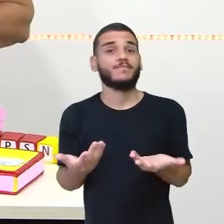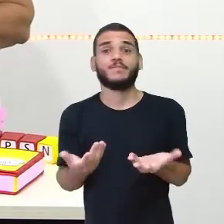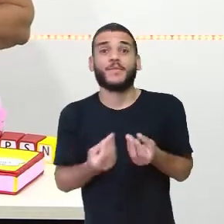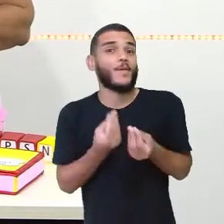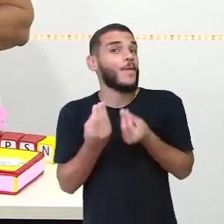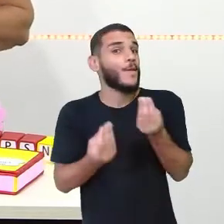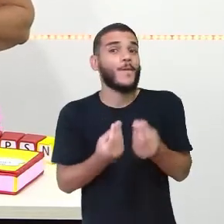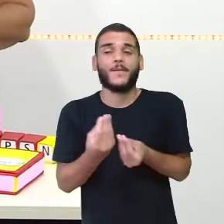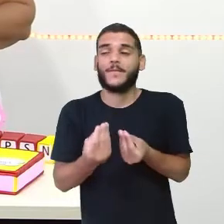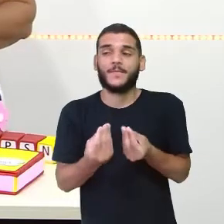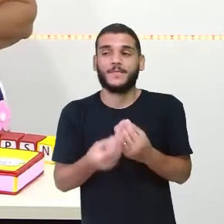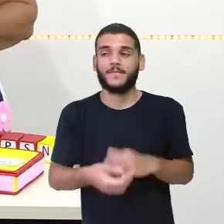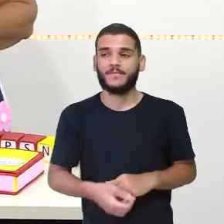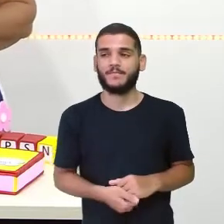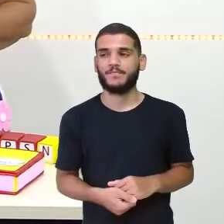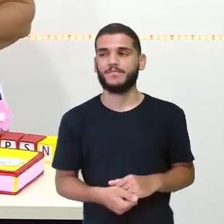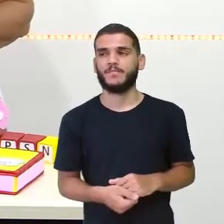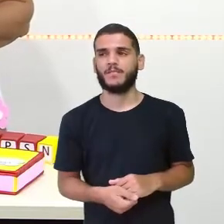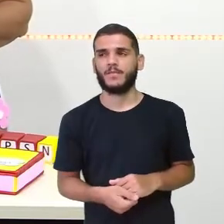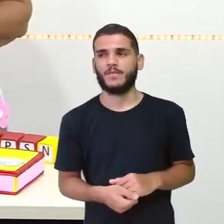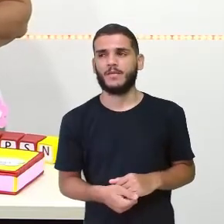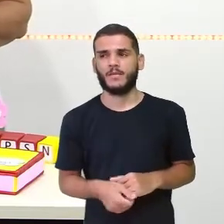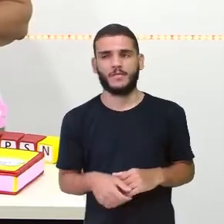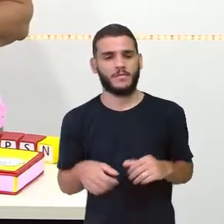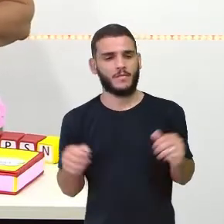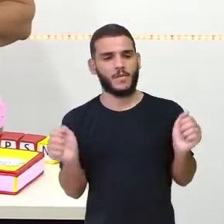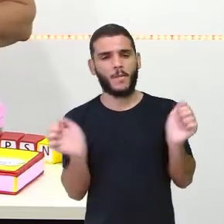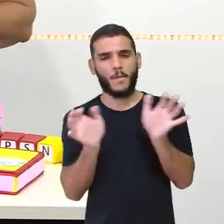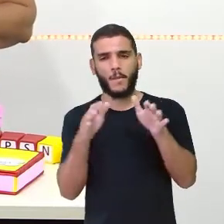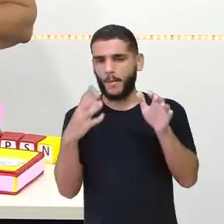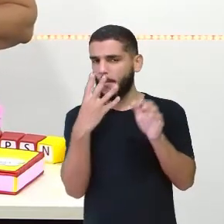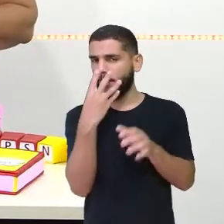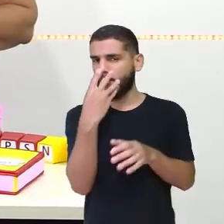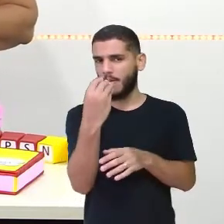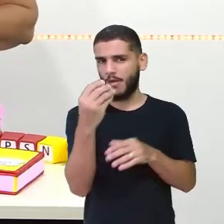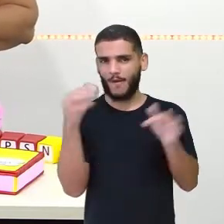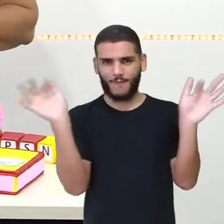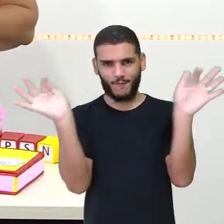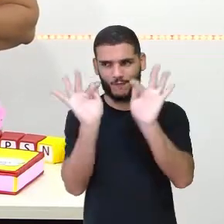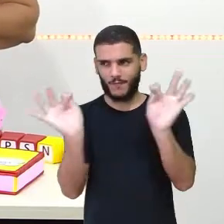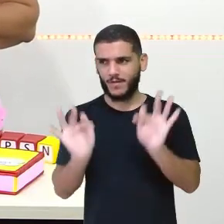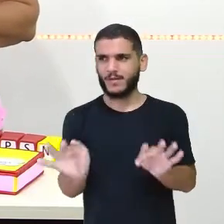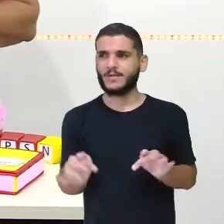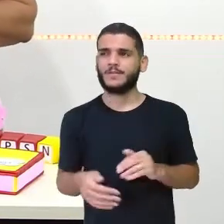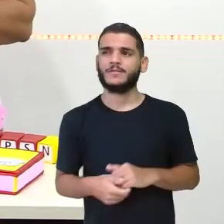E o tucano, feliz da raposa, conseguia,